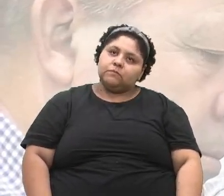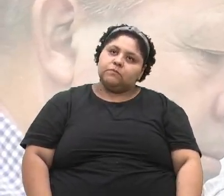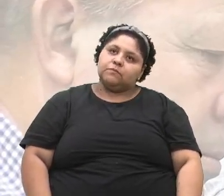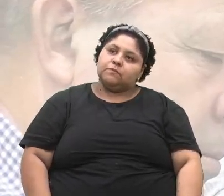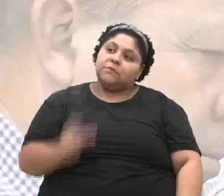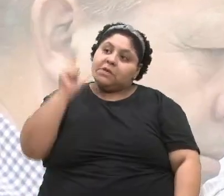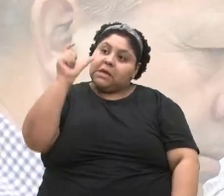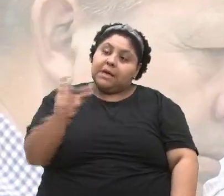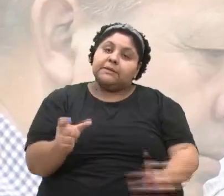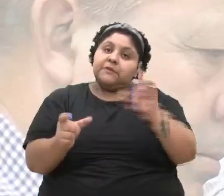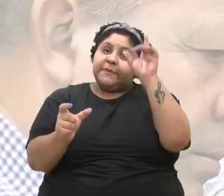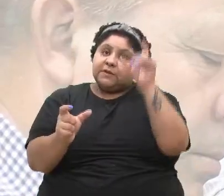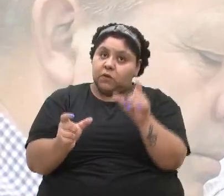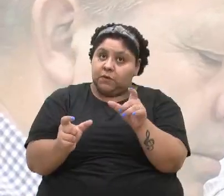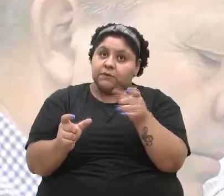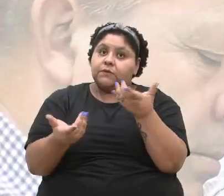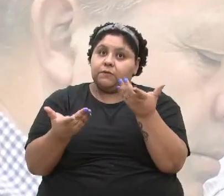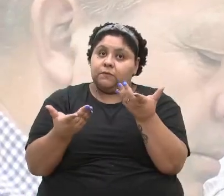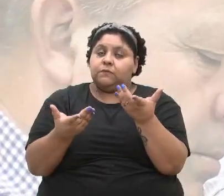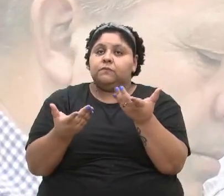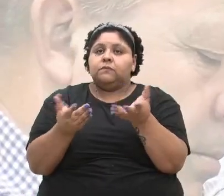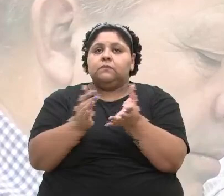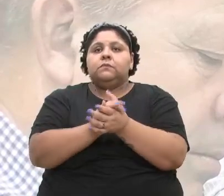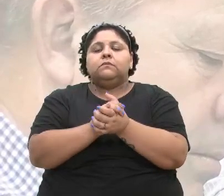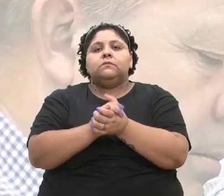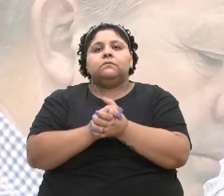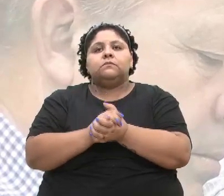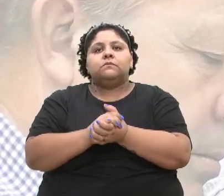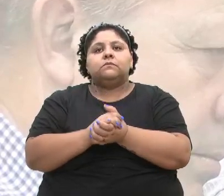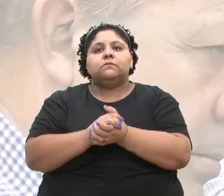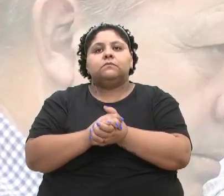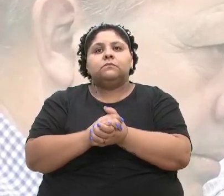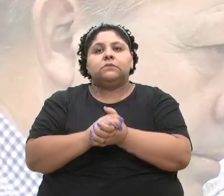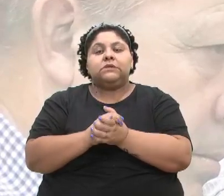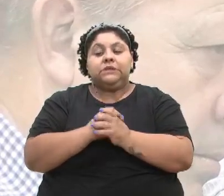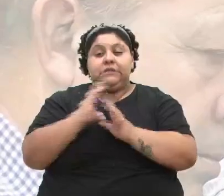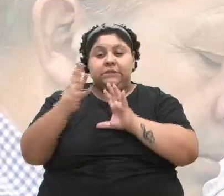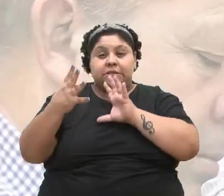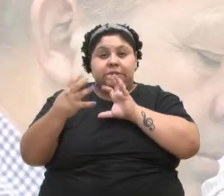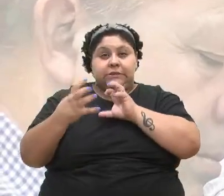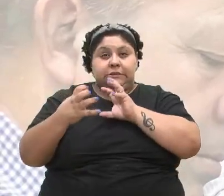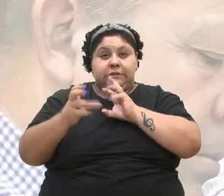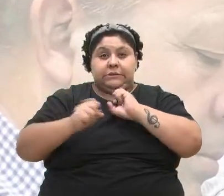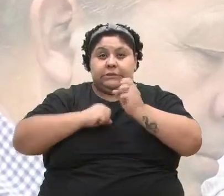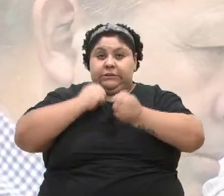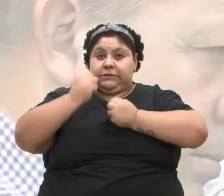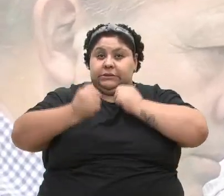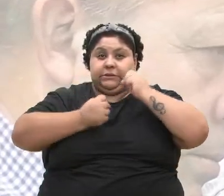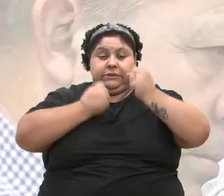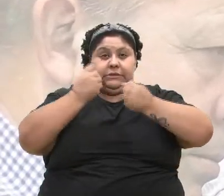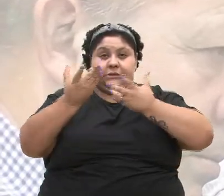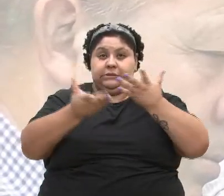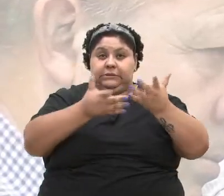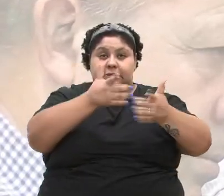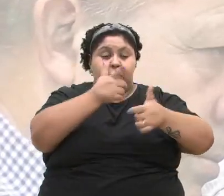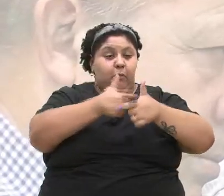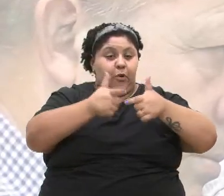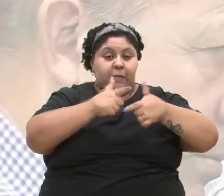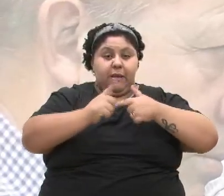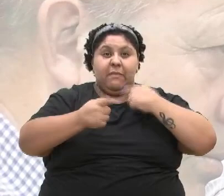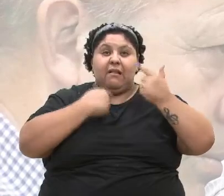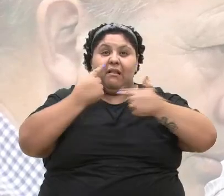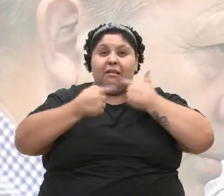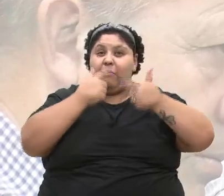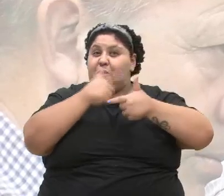pessoas se degladiando, discutindo problemas e não